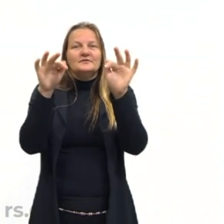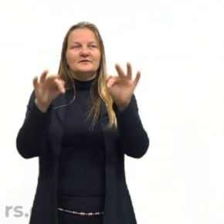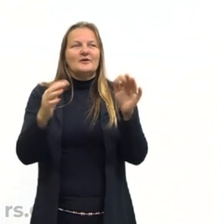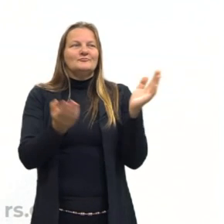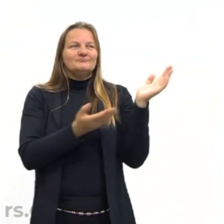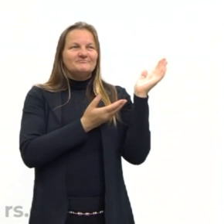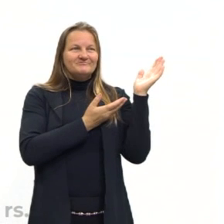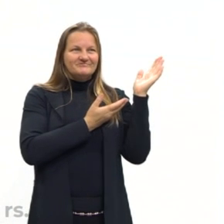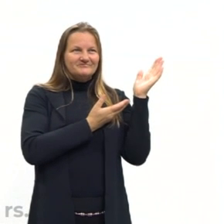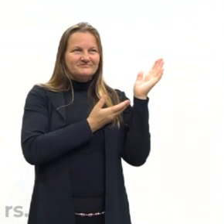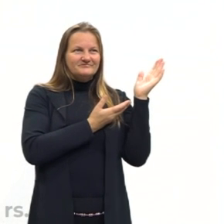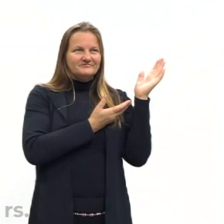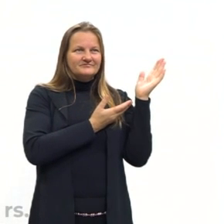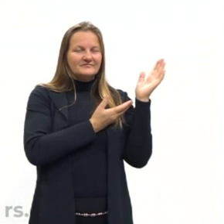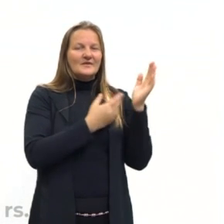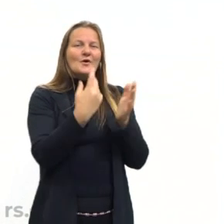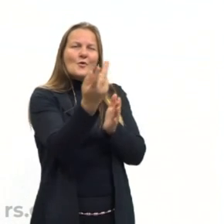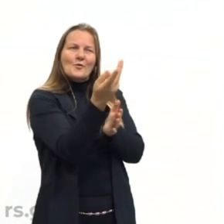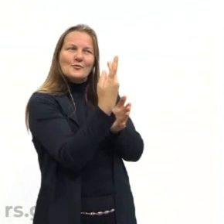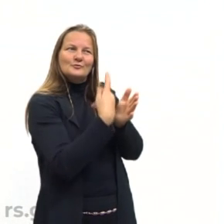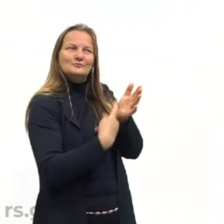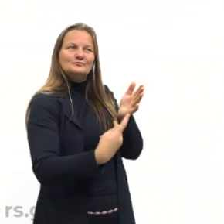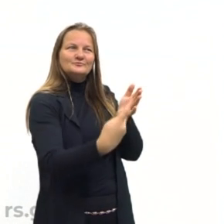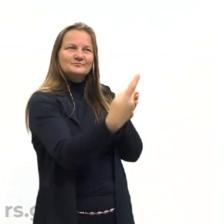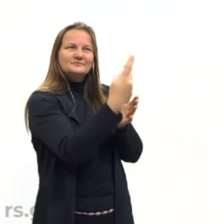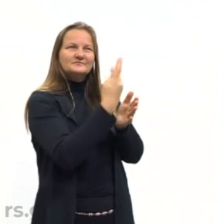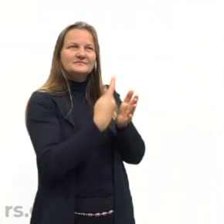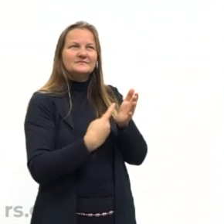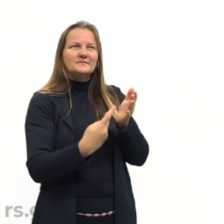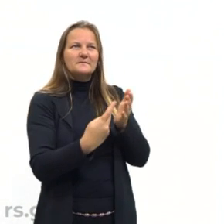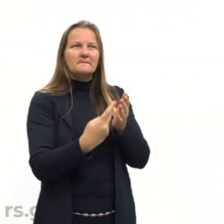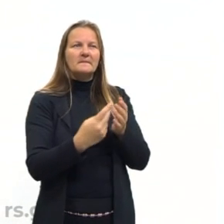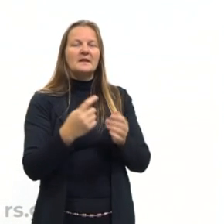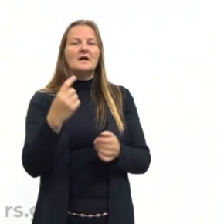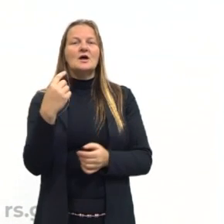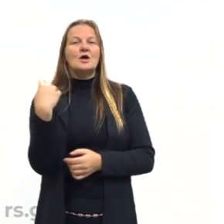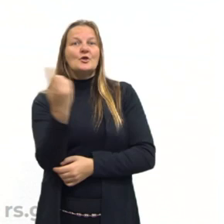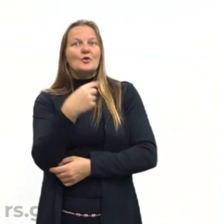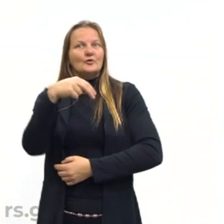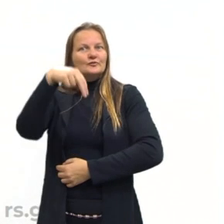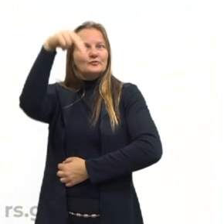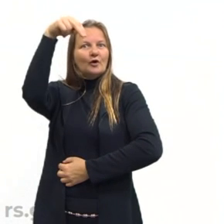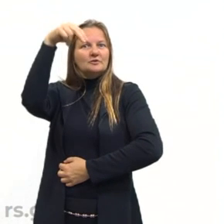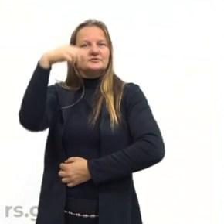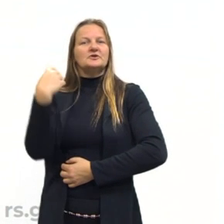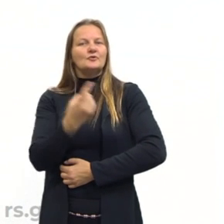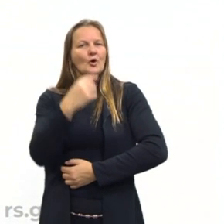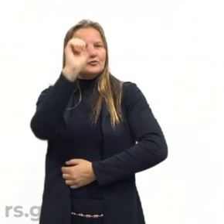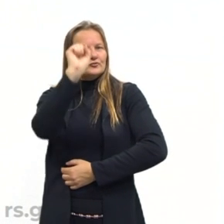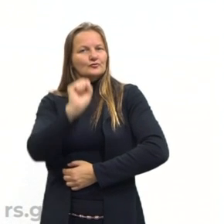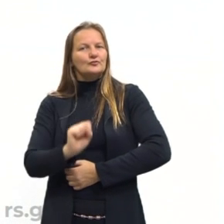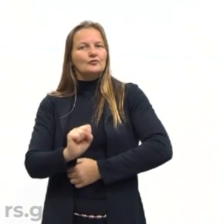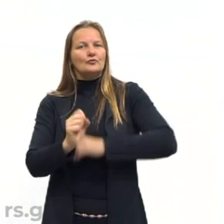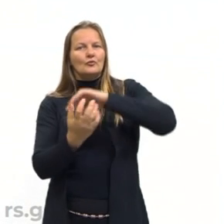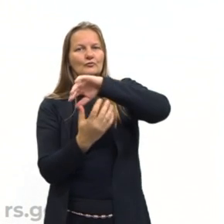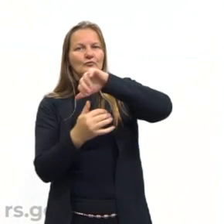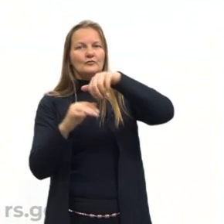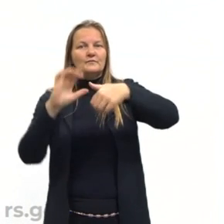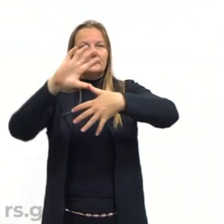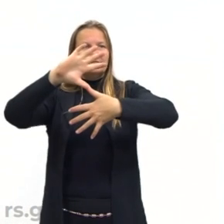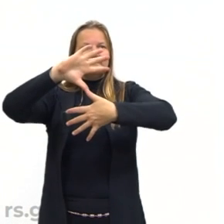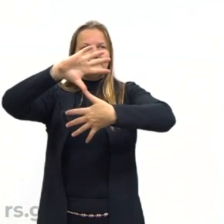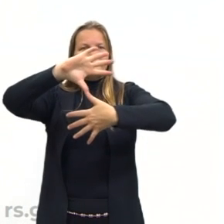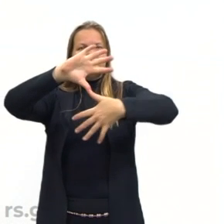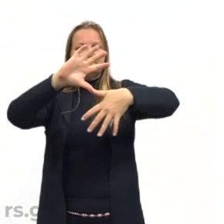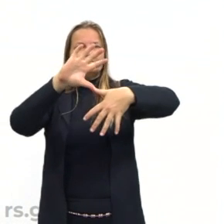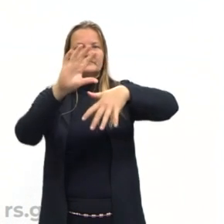coloquei aqui um desenho que é Nuestro Norte es el sur do Joaquim Garcia Torres, que é uma tentativa de